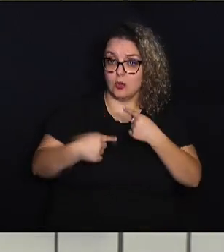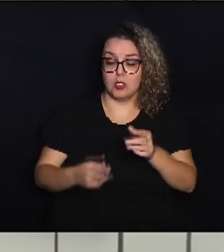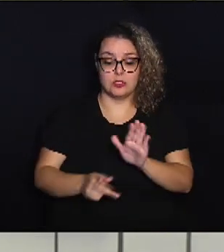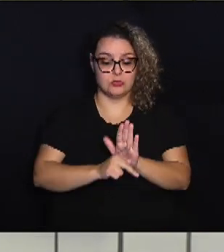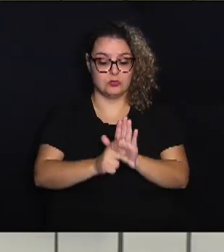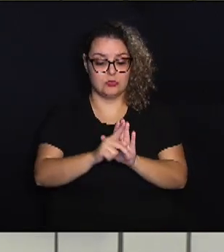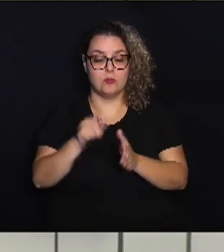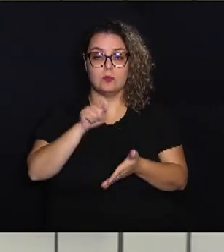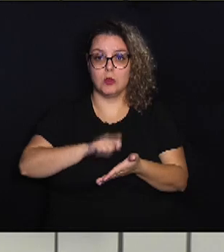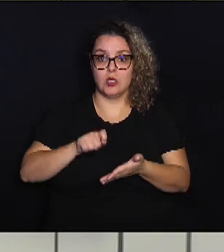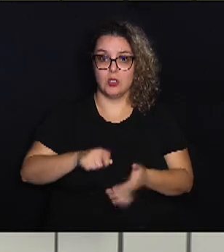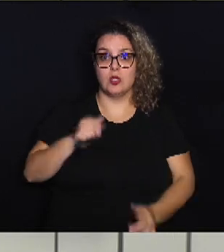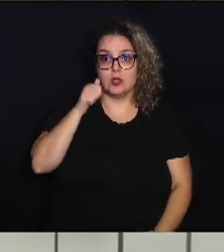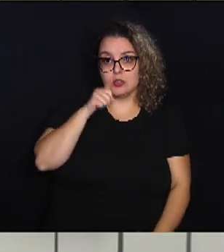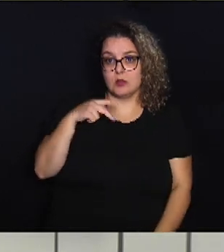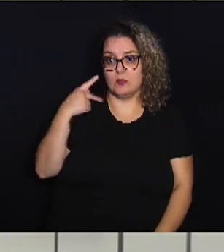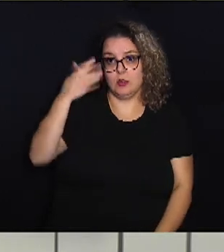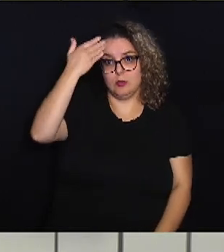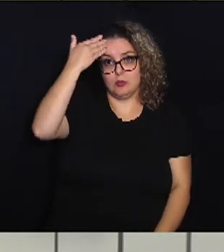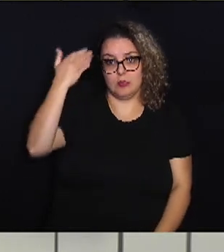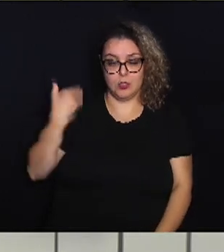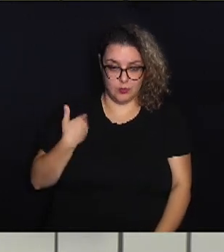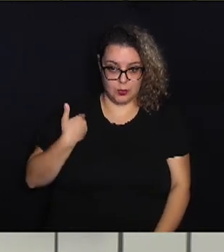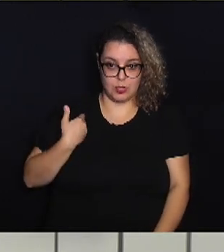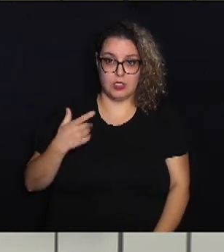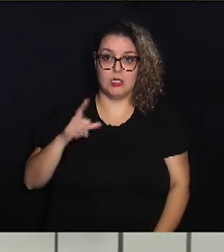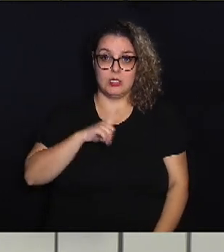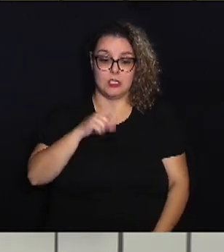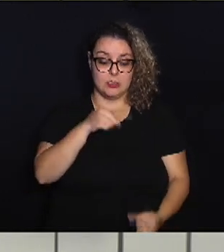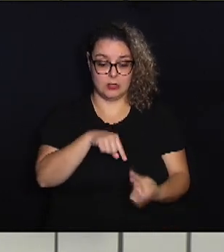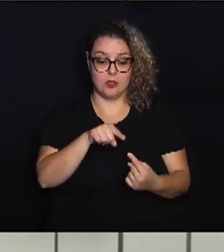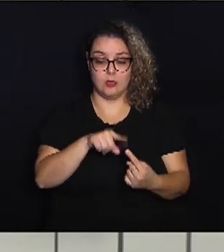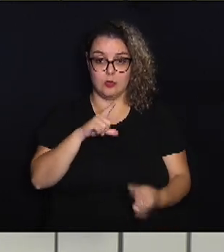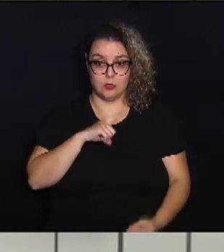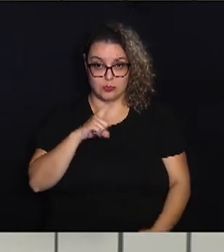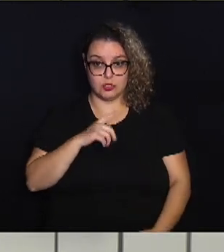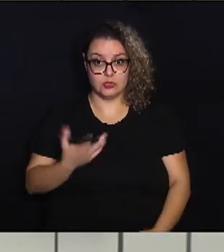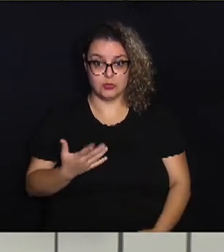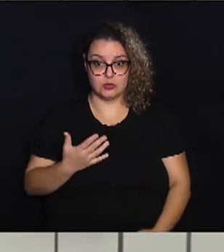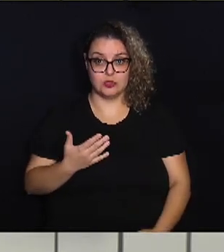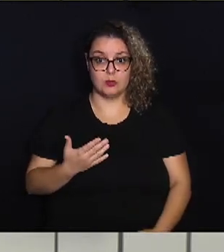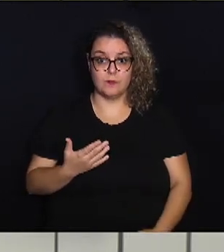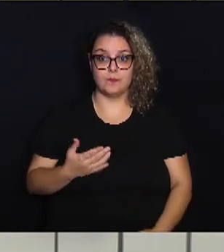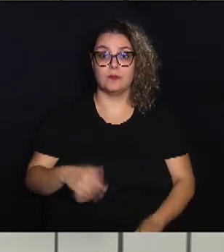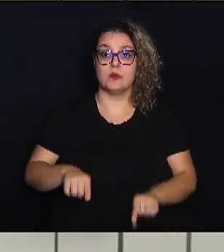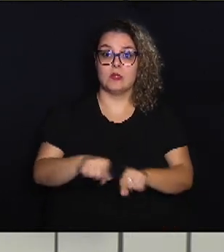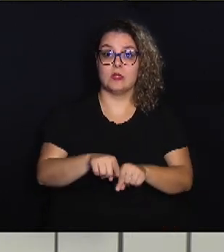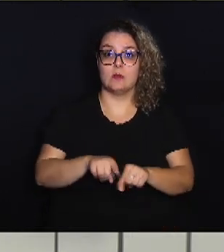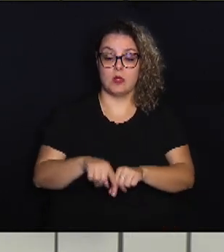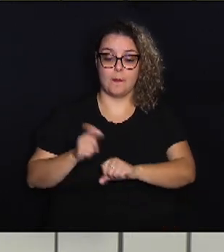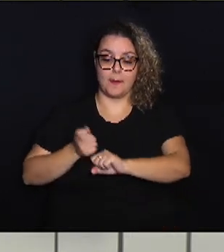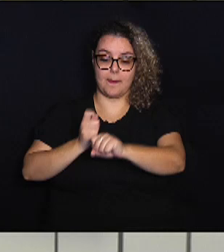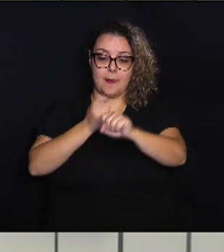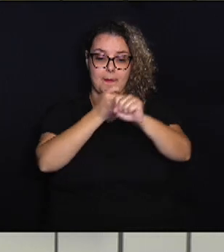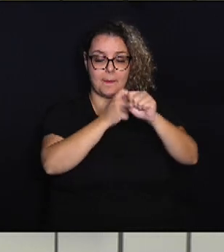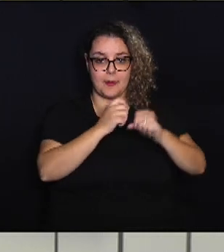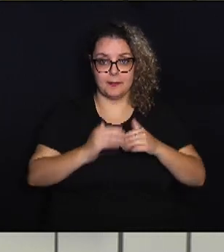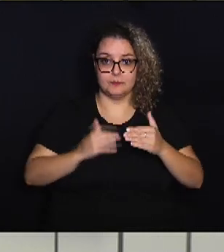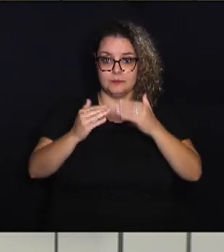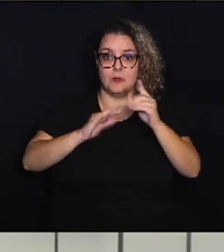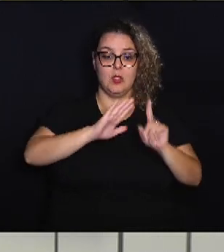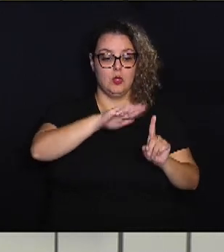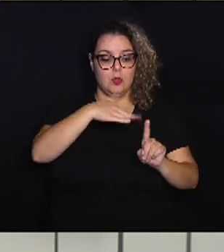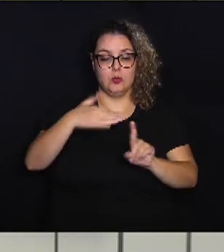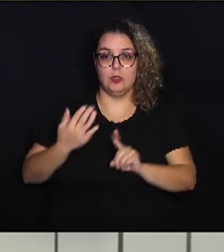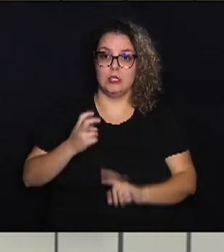é de autoria da vereadora Débora Palermo, que tem como objetivo a construção de um monumento em homenagem às mais de